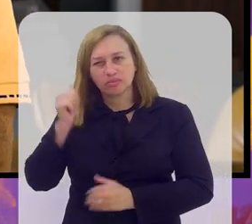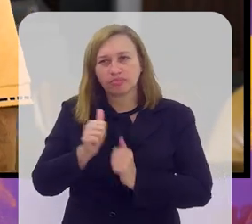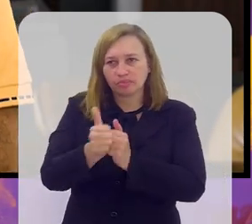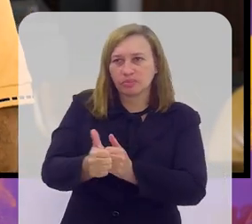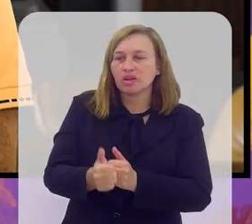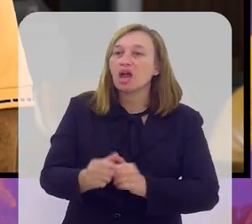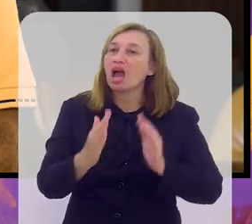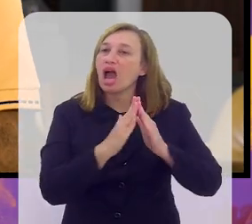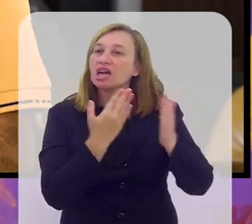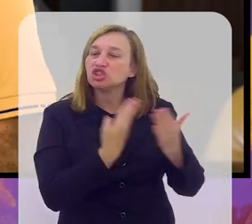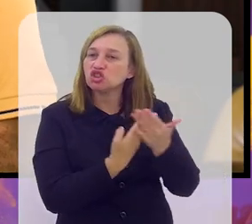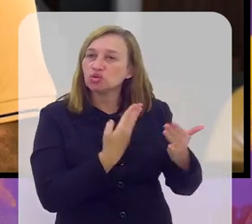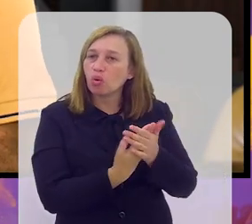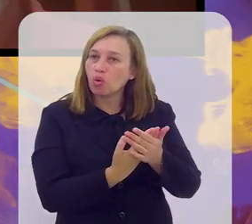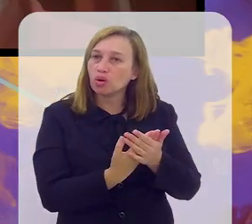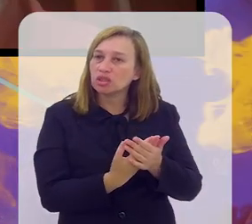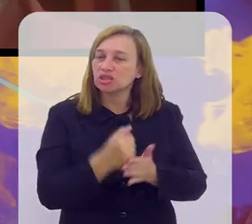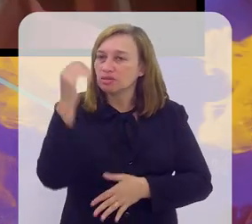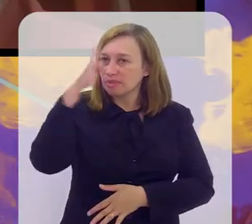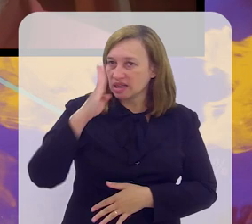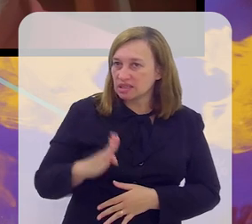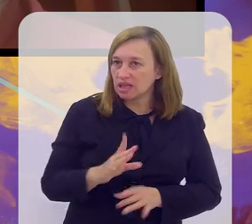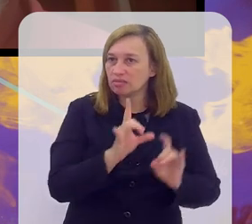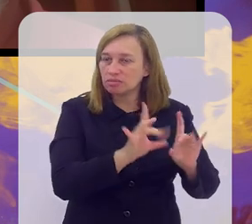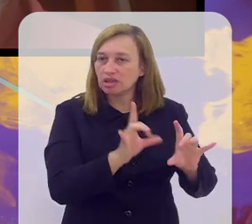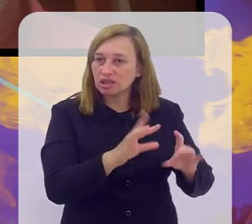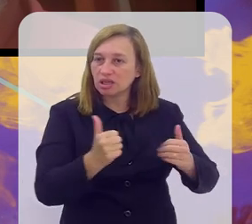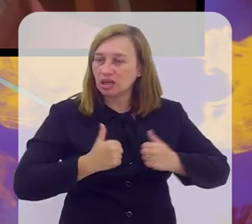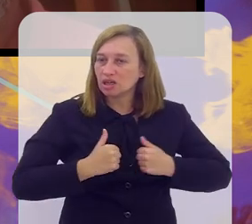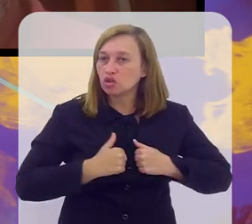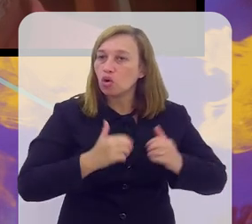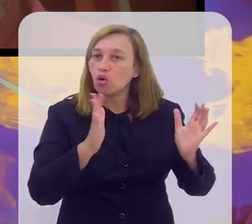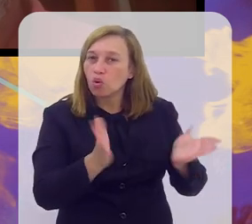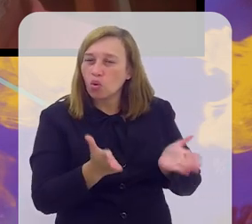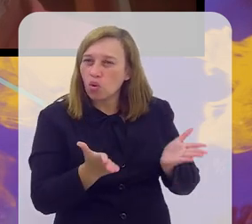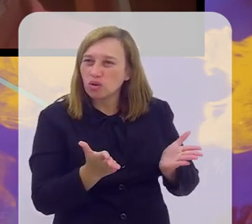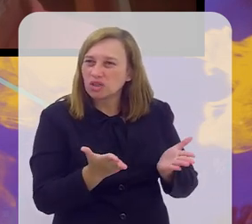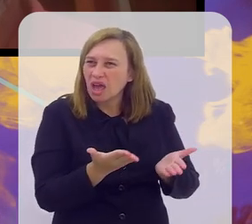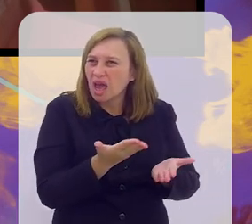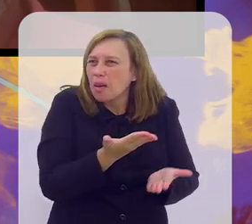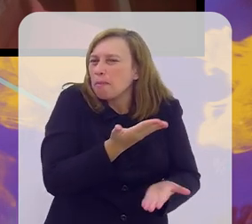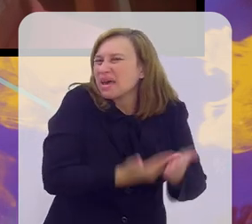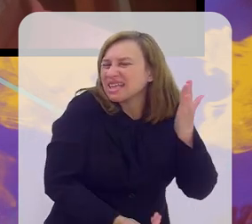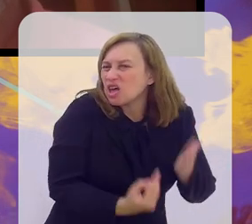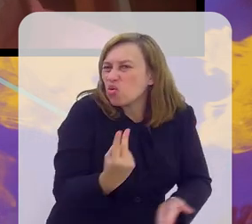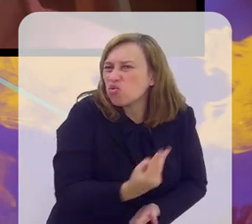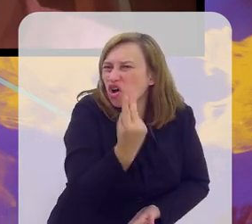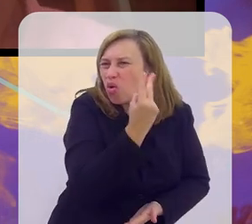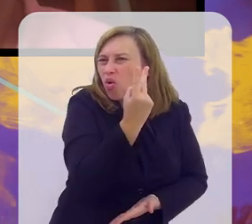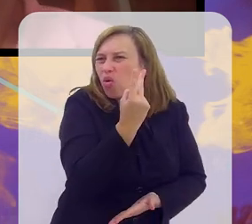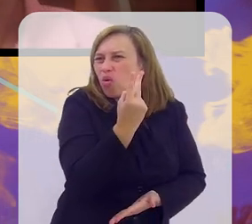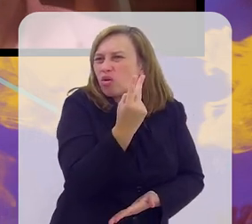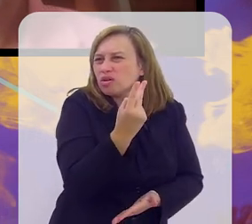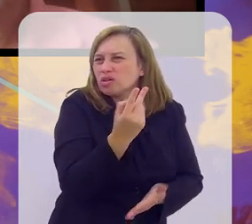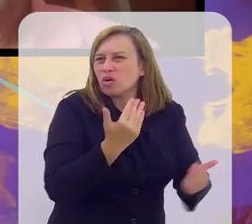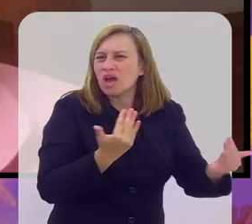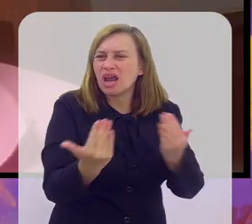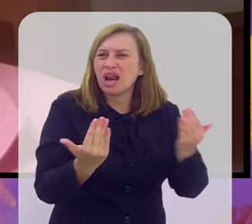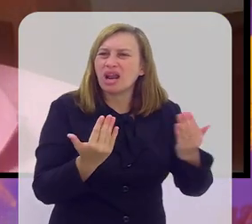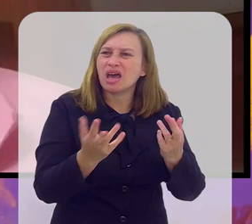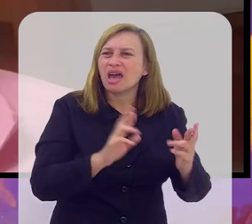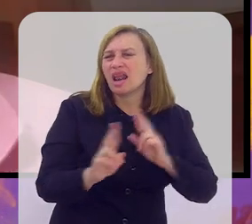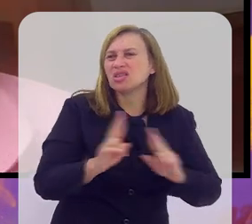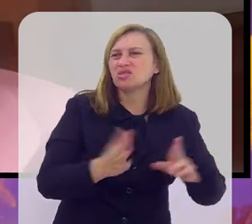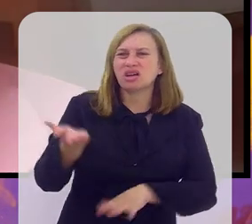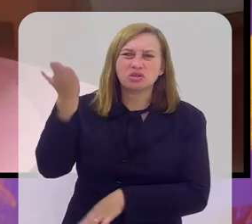acha que a escola de brasileiros, de treinadores hoje, essa escola caiu nível em relação a um passado?